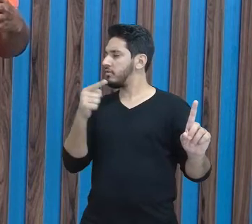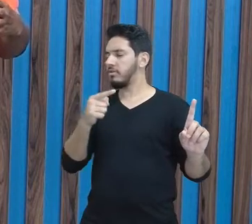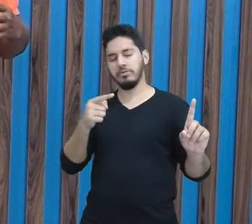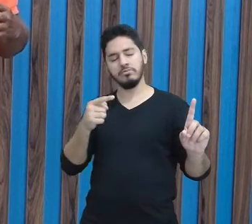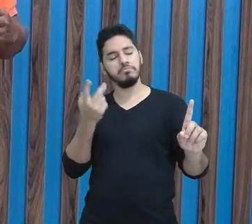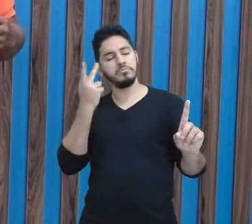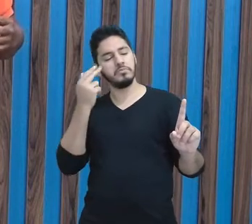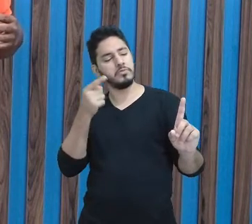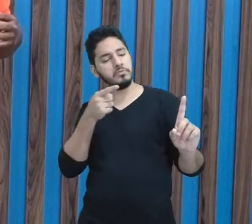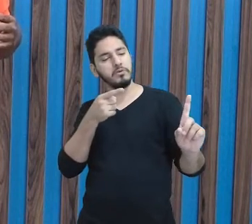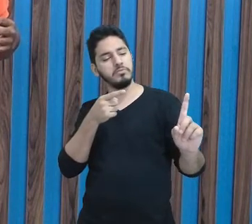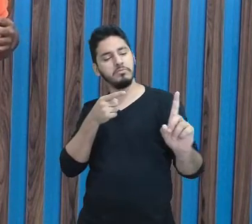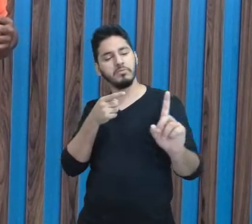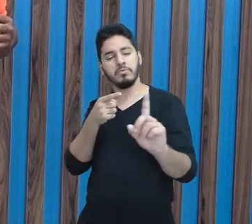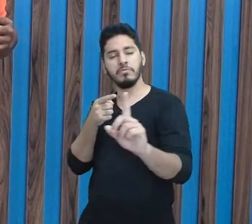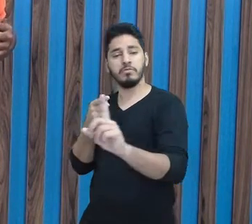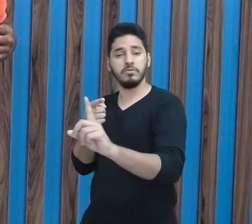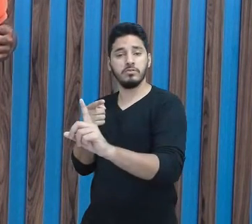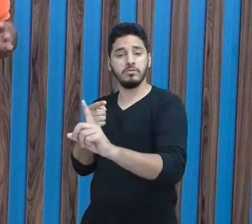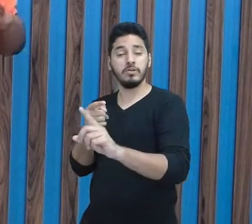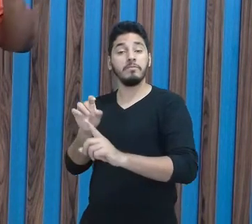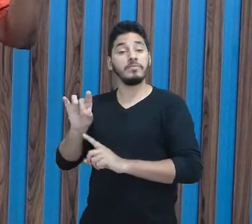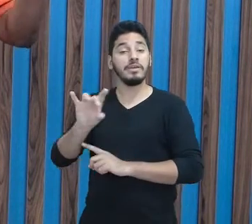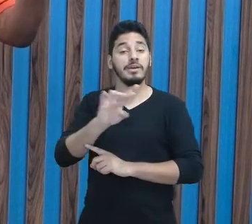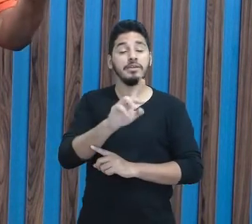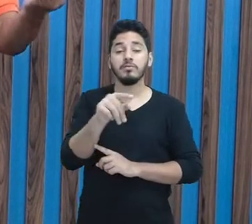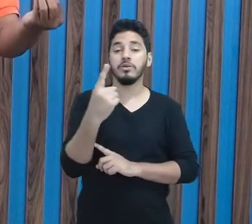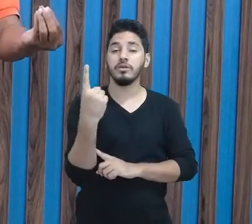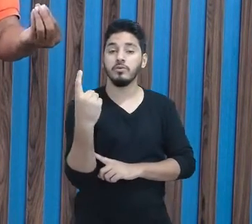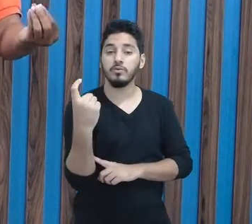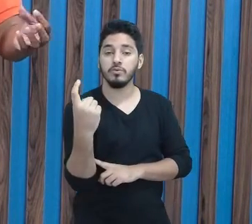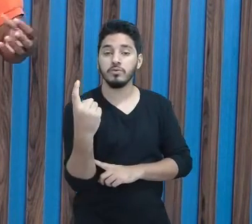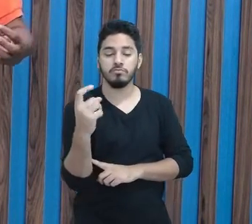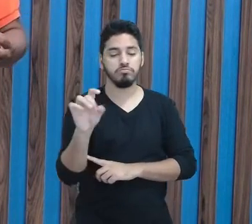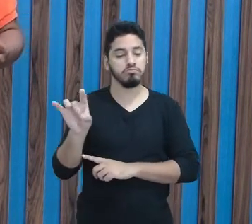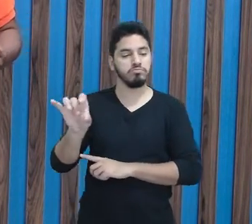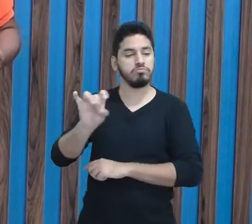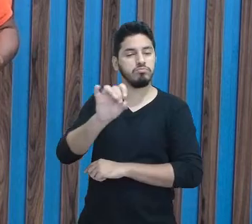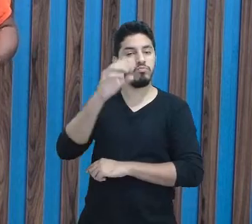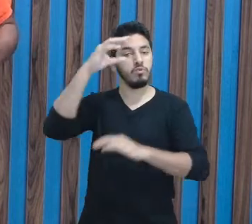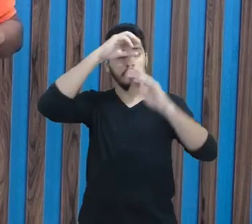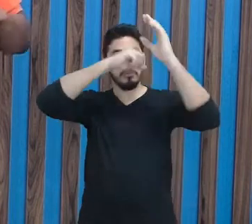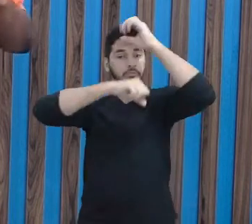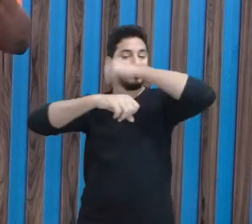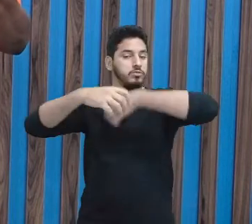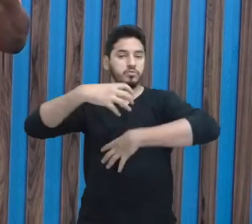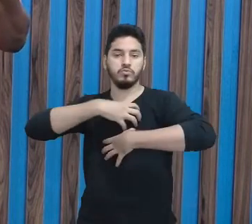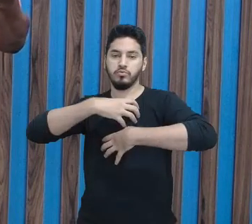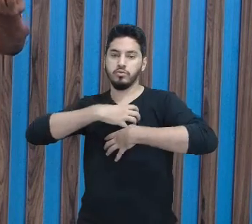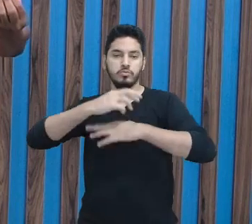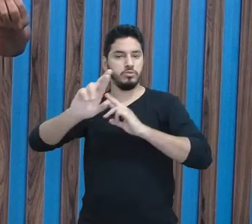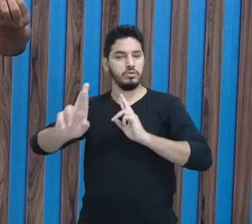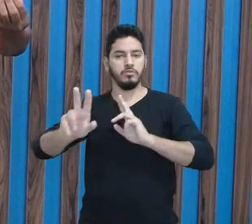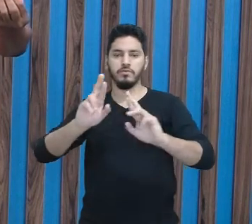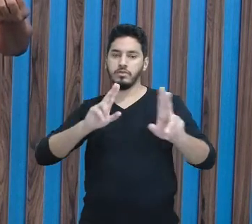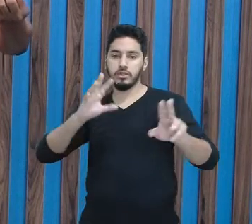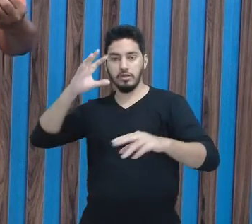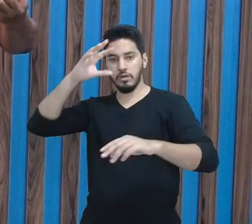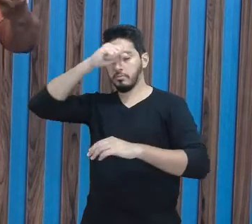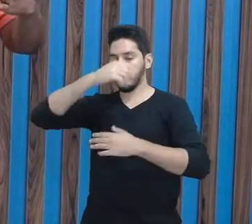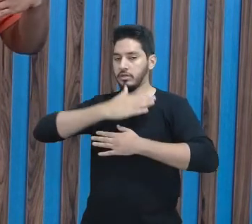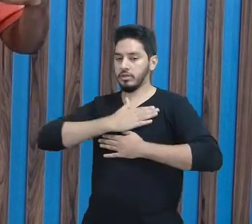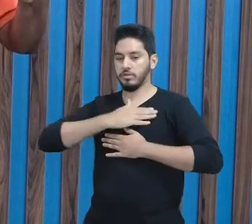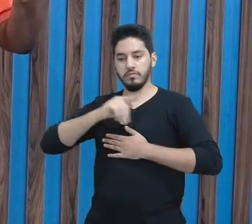aula, onde cada ser, ele é único, cada um aprende de uma maneira, de um jeito de ser